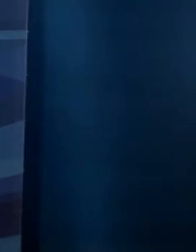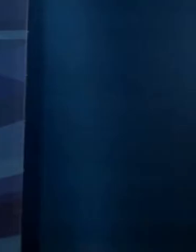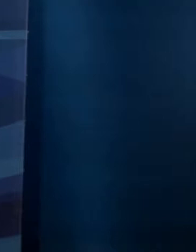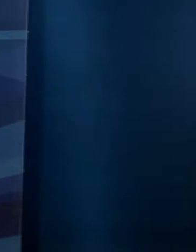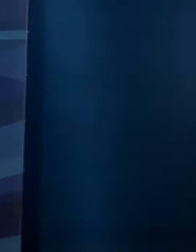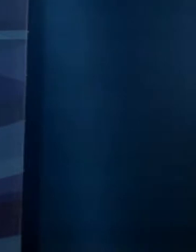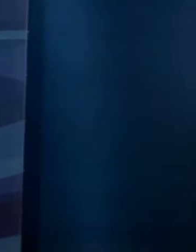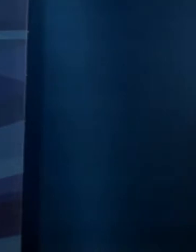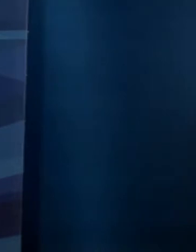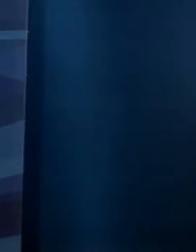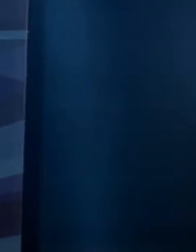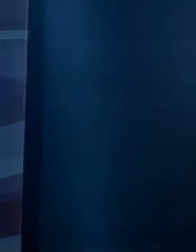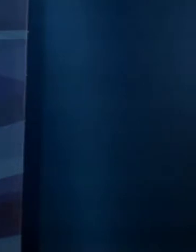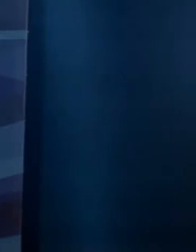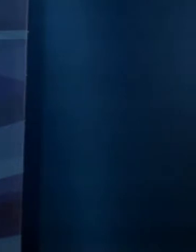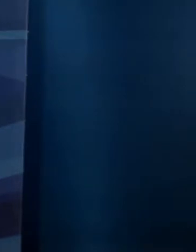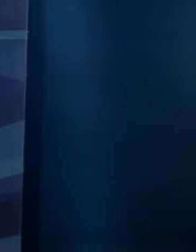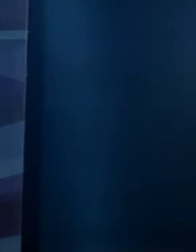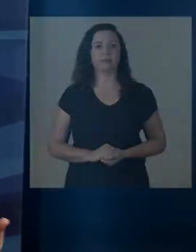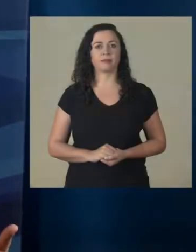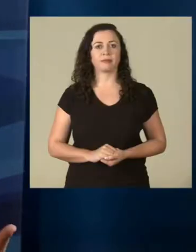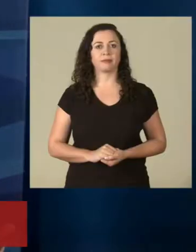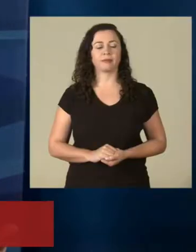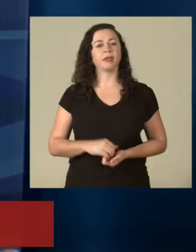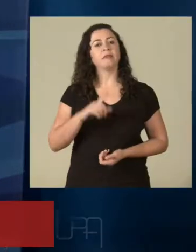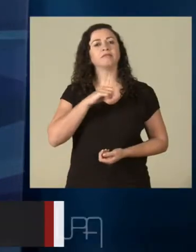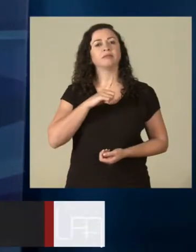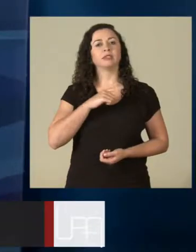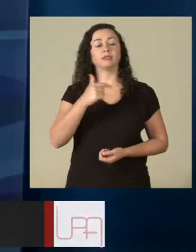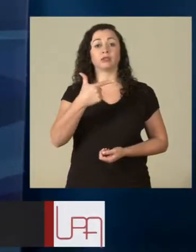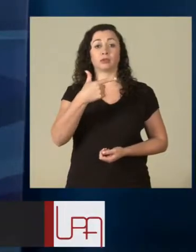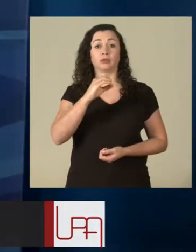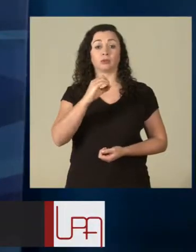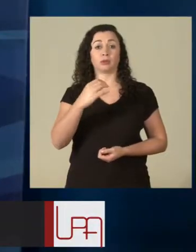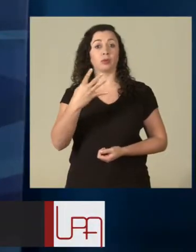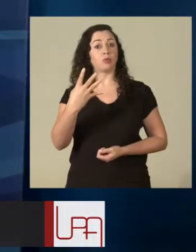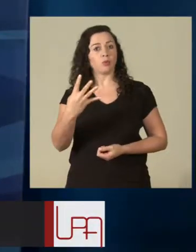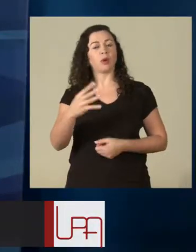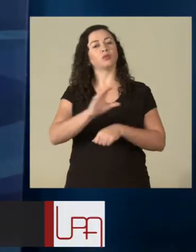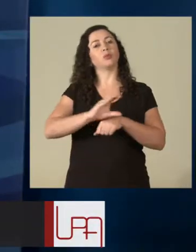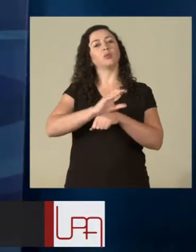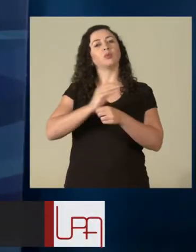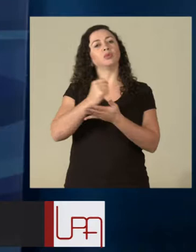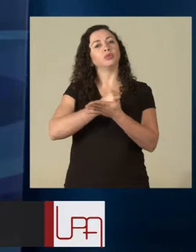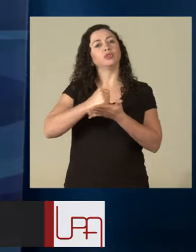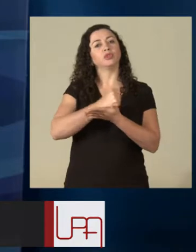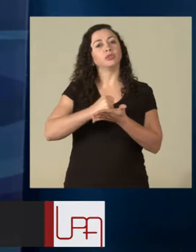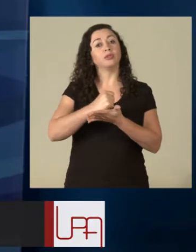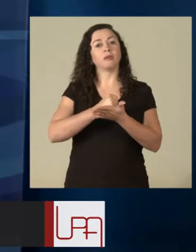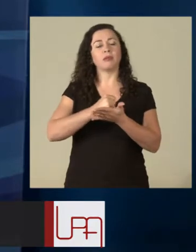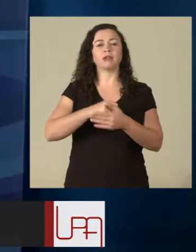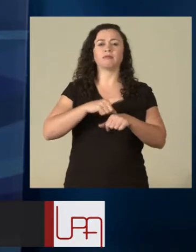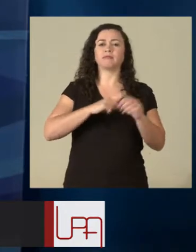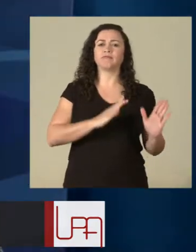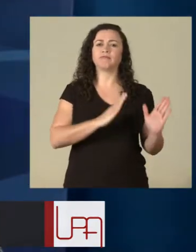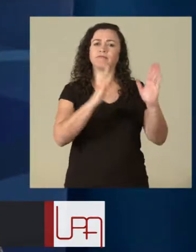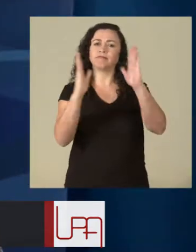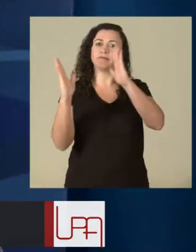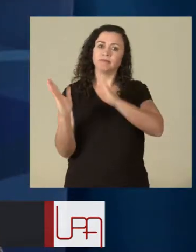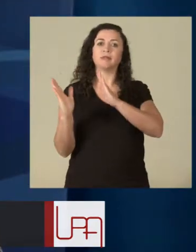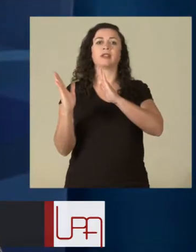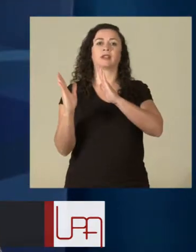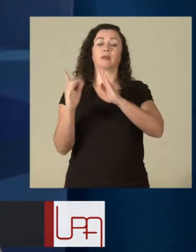O curso de farmácia, ele teve início em 2004, então o curso de farmácia é um curso em período integral